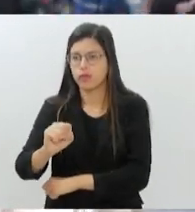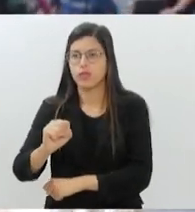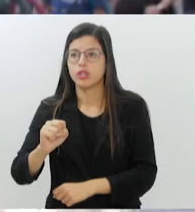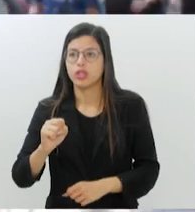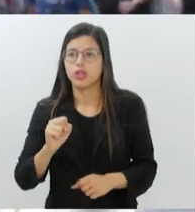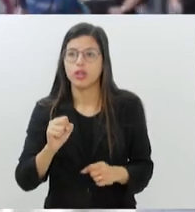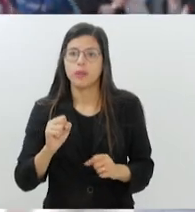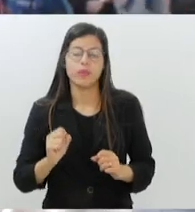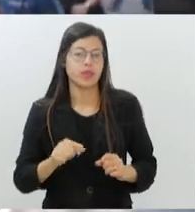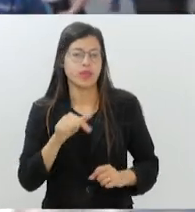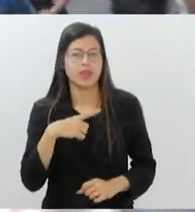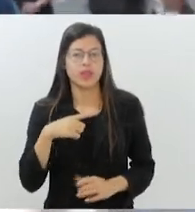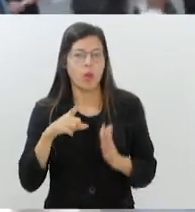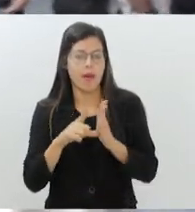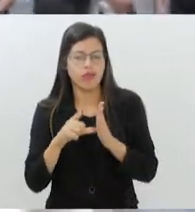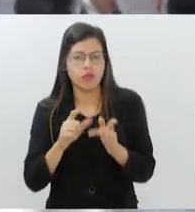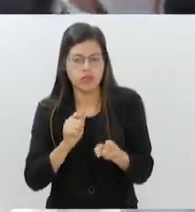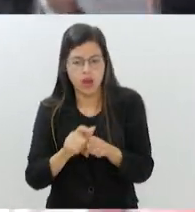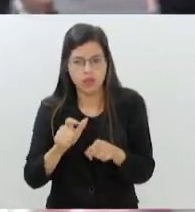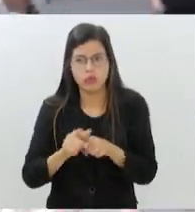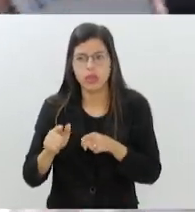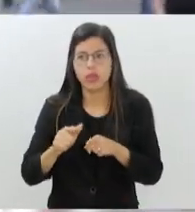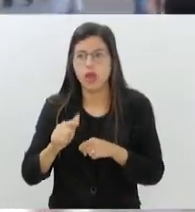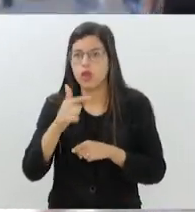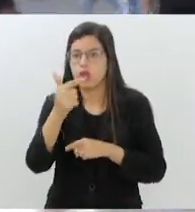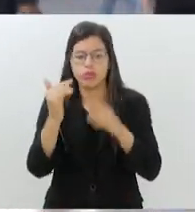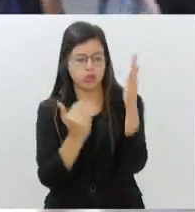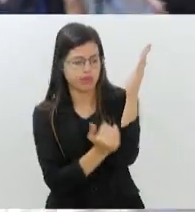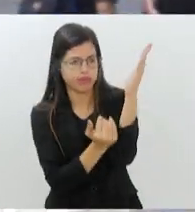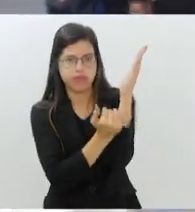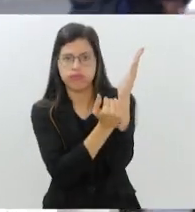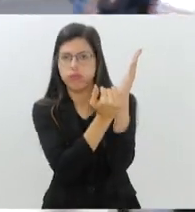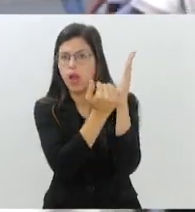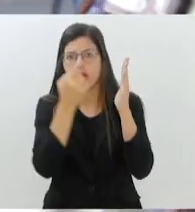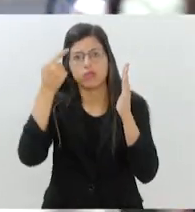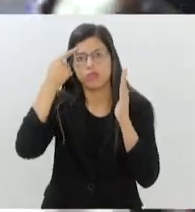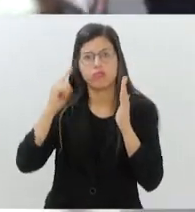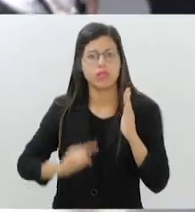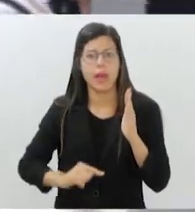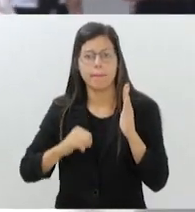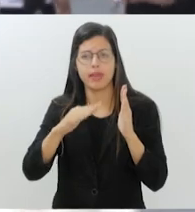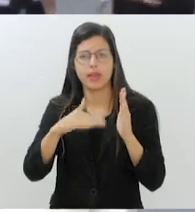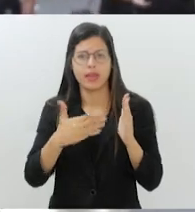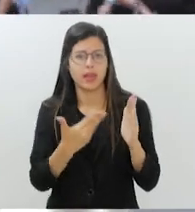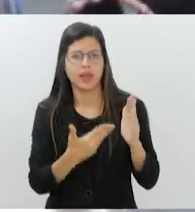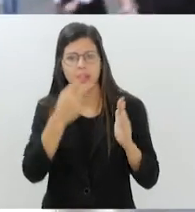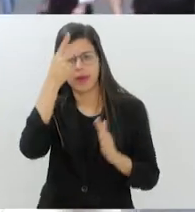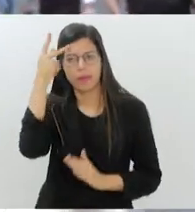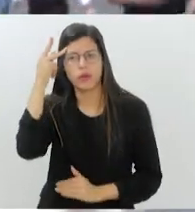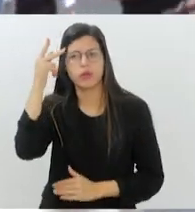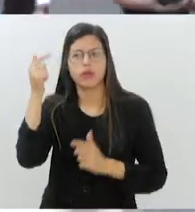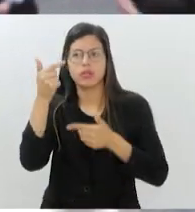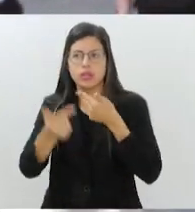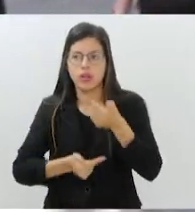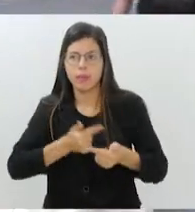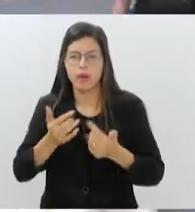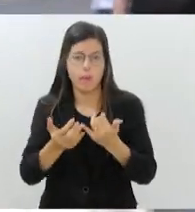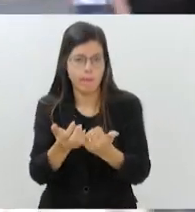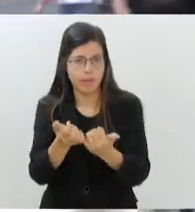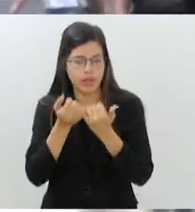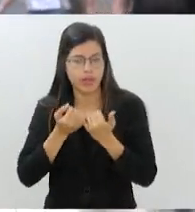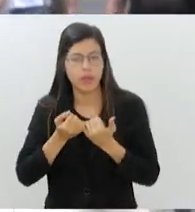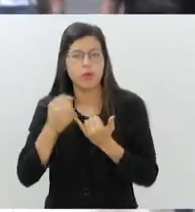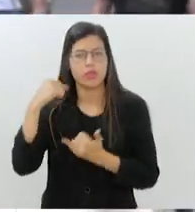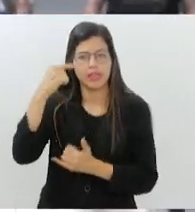nós, e a parte de cima inteira do prédio, mais de 10 andares, eu não sei quem são aquelas pessoas. Estamos atuando para que o patrimônio da Santa Casa, que é fruto